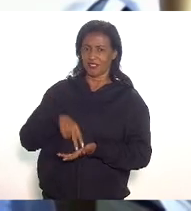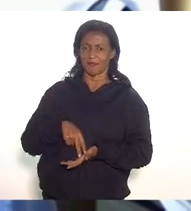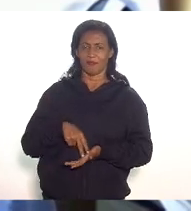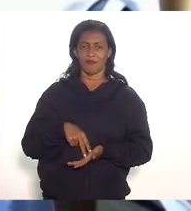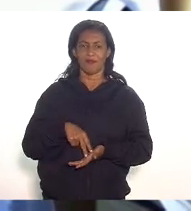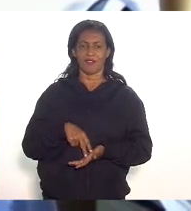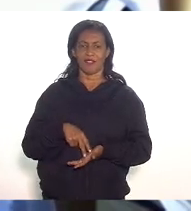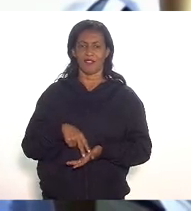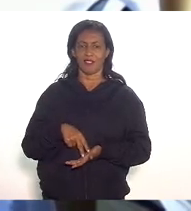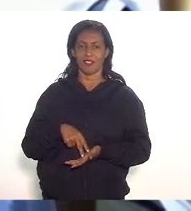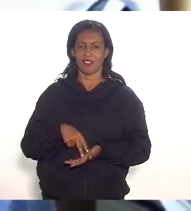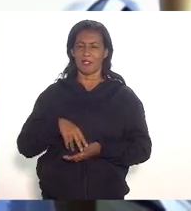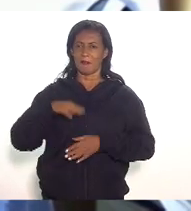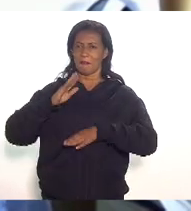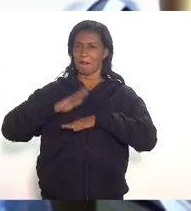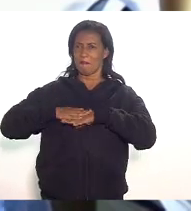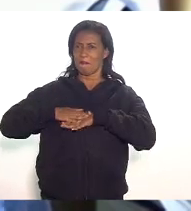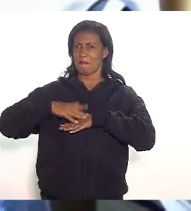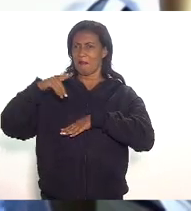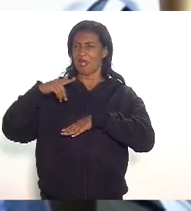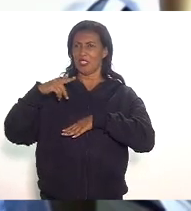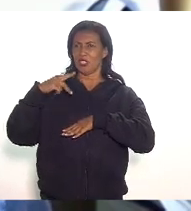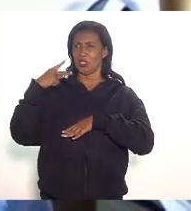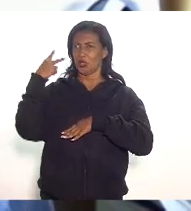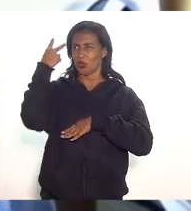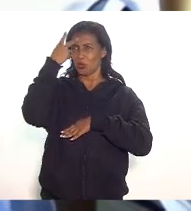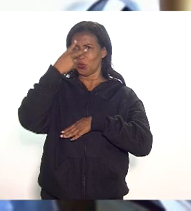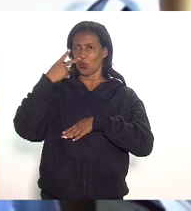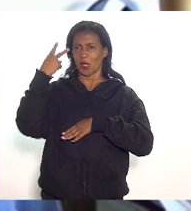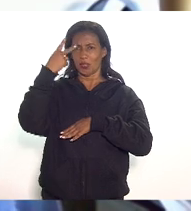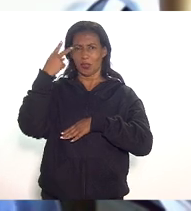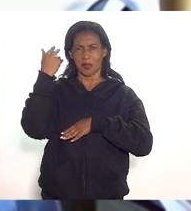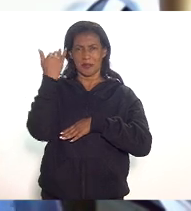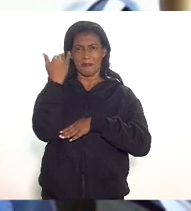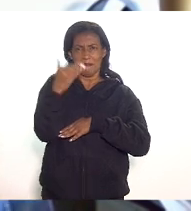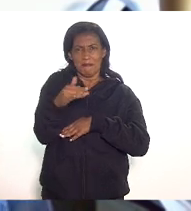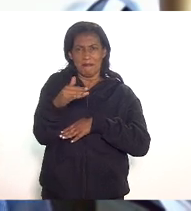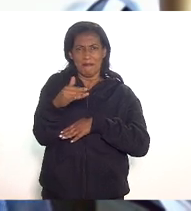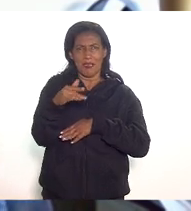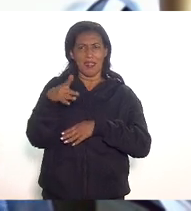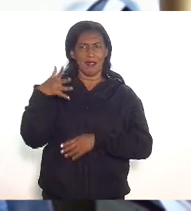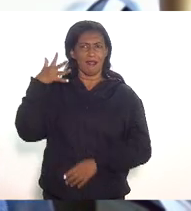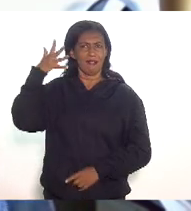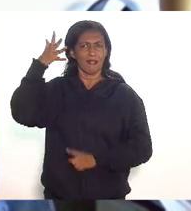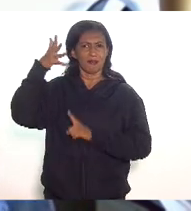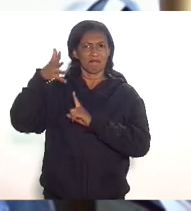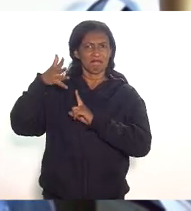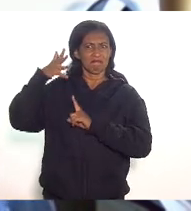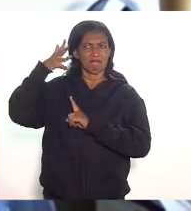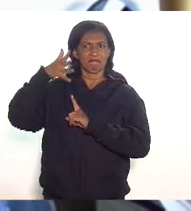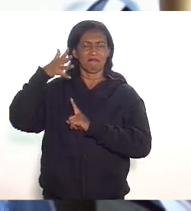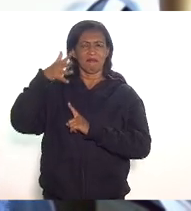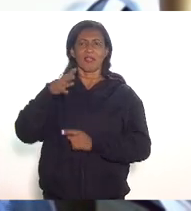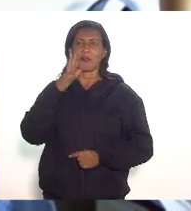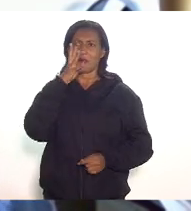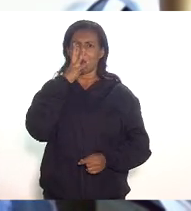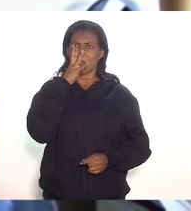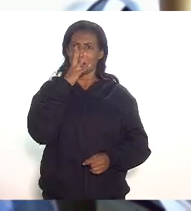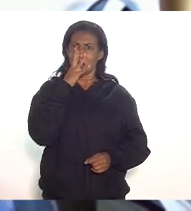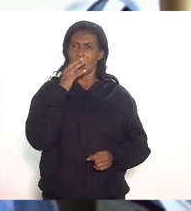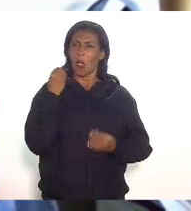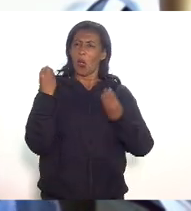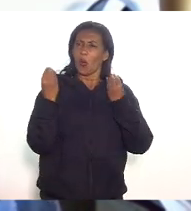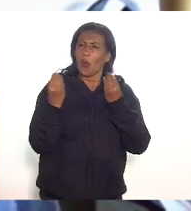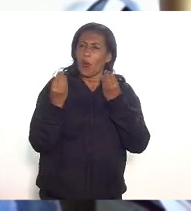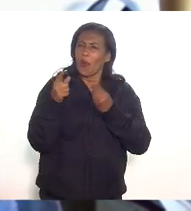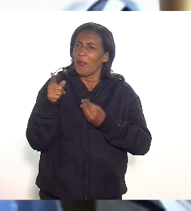lá mais de duas horas e meia naquele evento mas principalmente impressionado como ele é amado